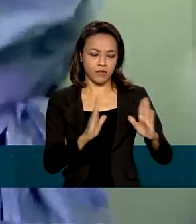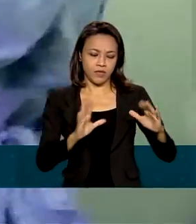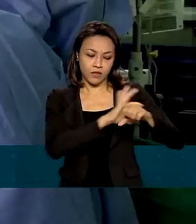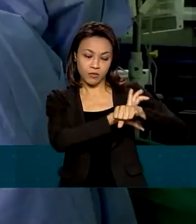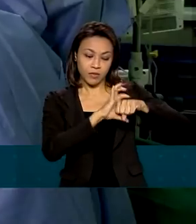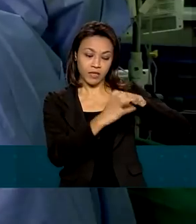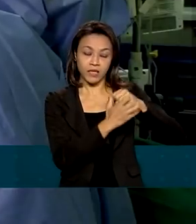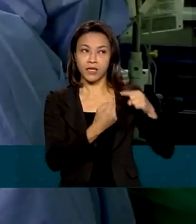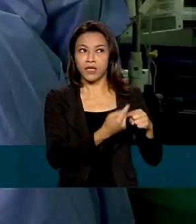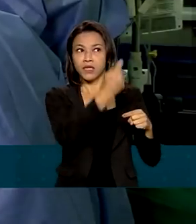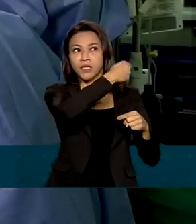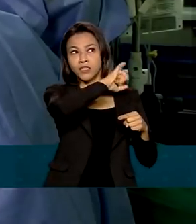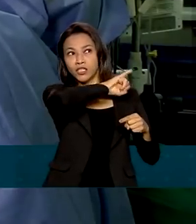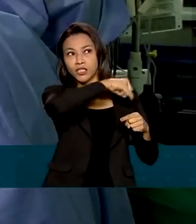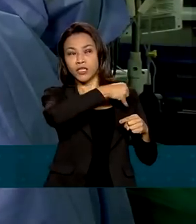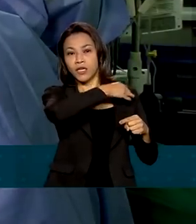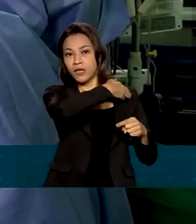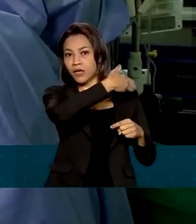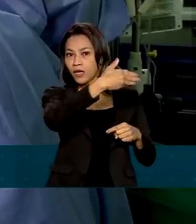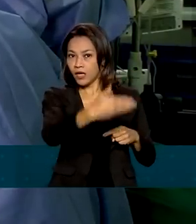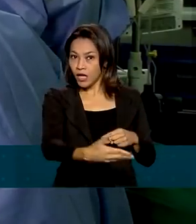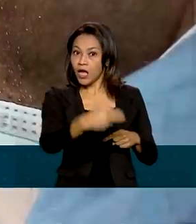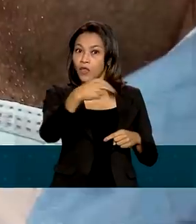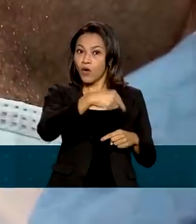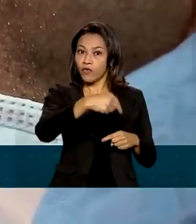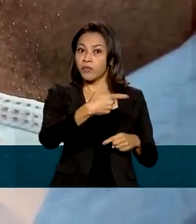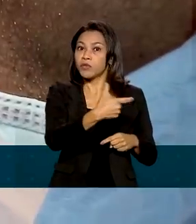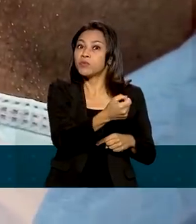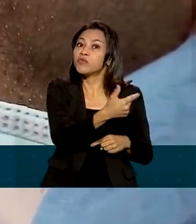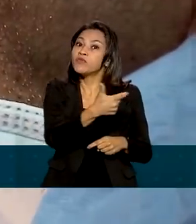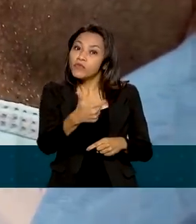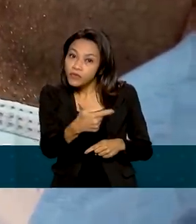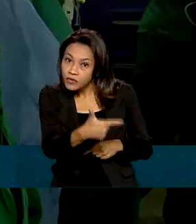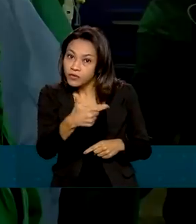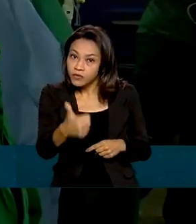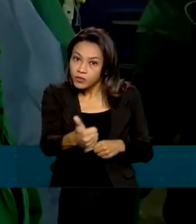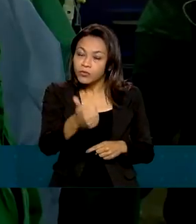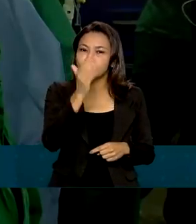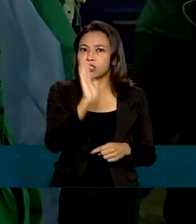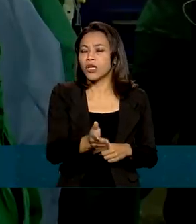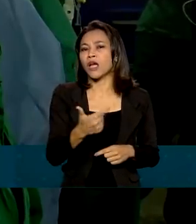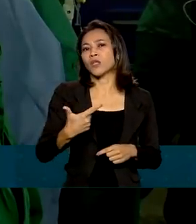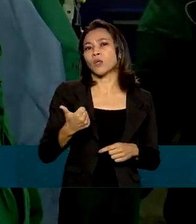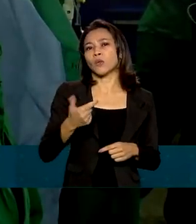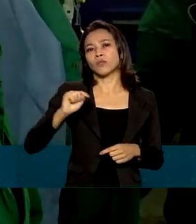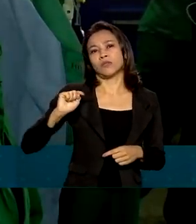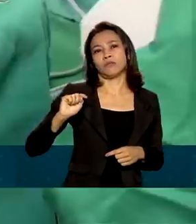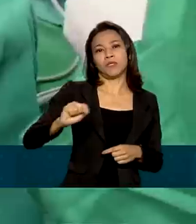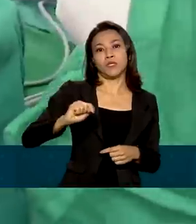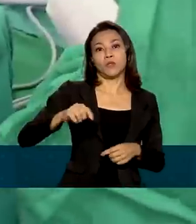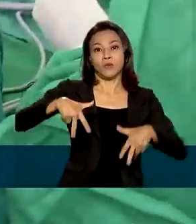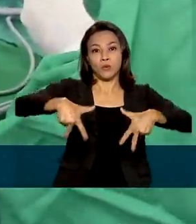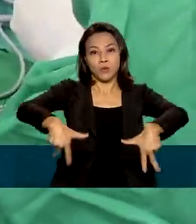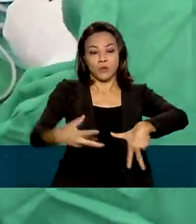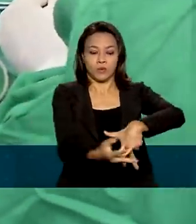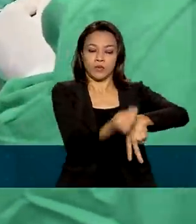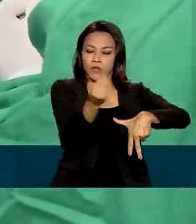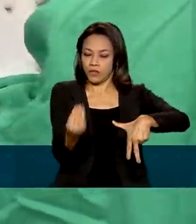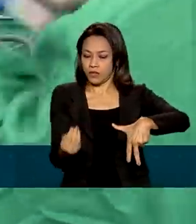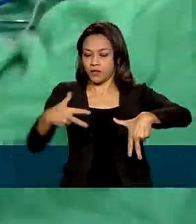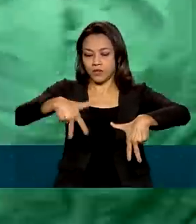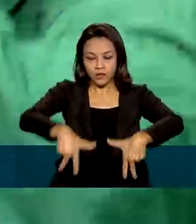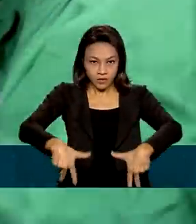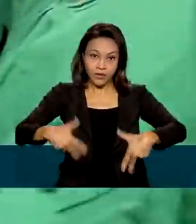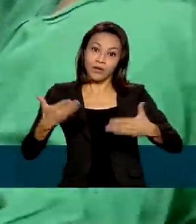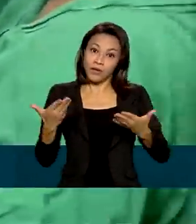de janeiro a novembro de 2021, foram realizados mais de 12 mil transplantes de órgãos pelo SUS.